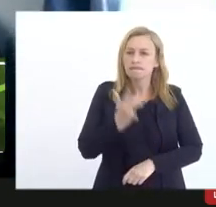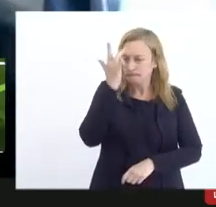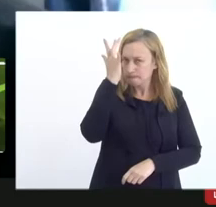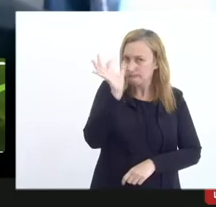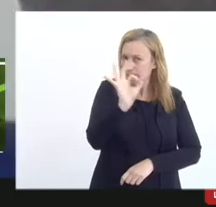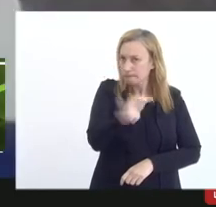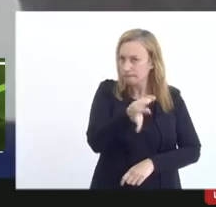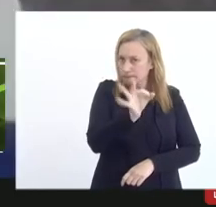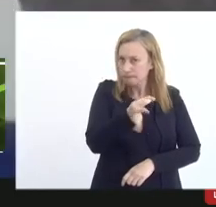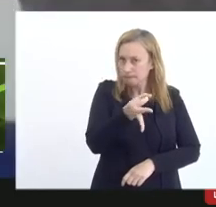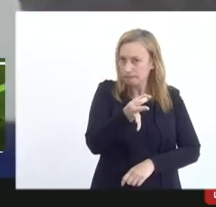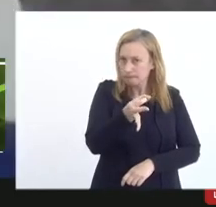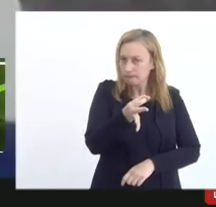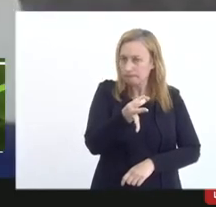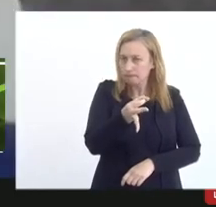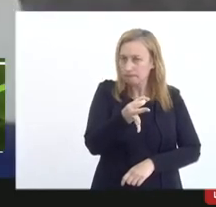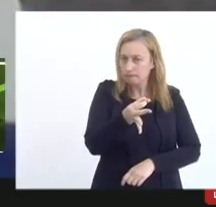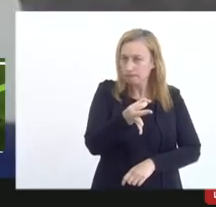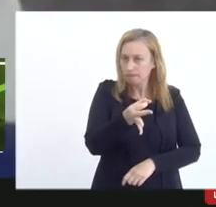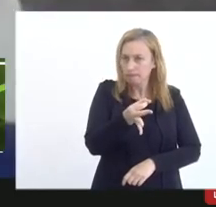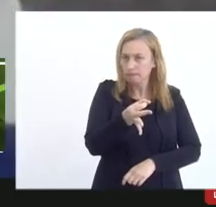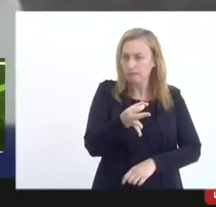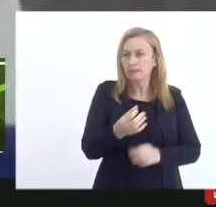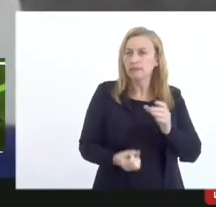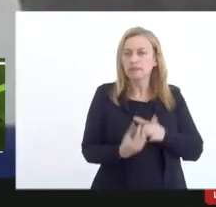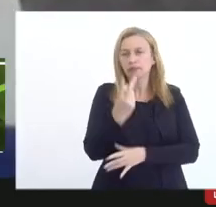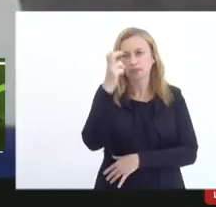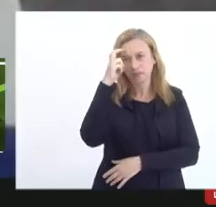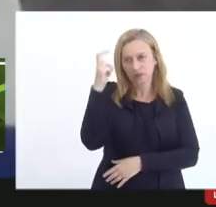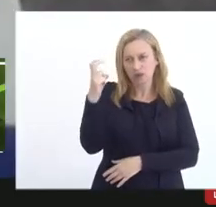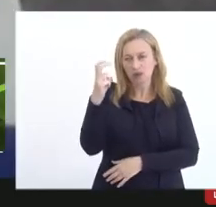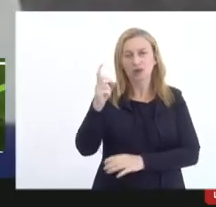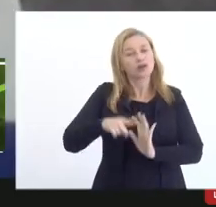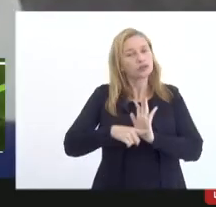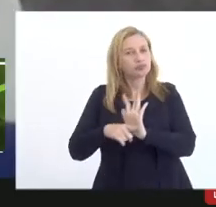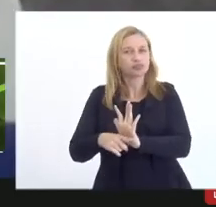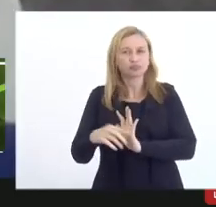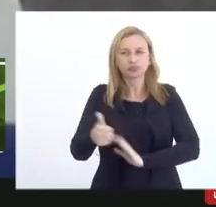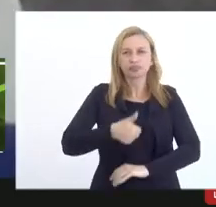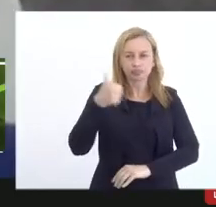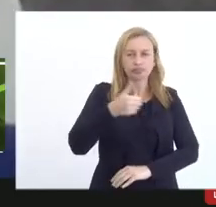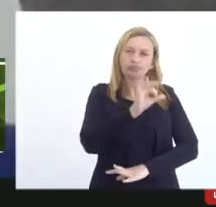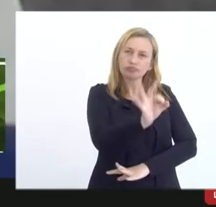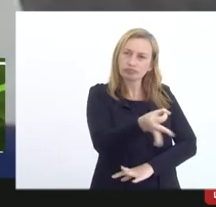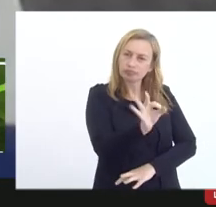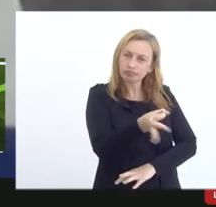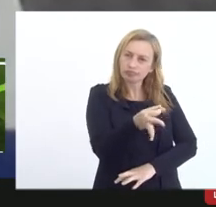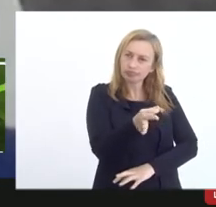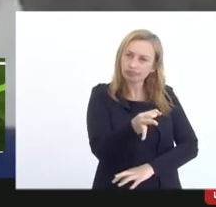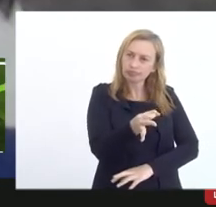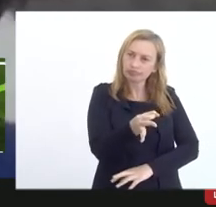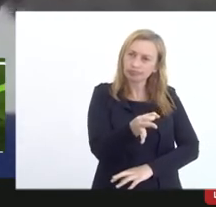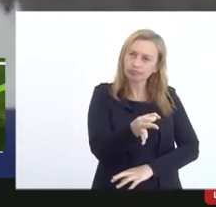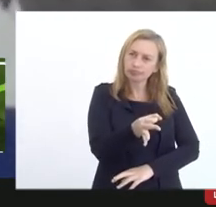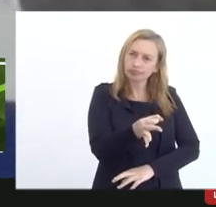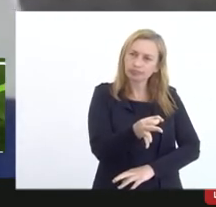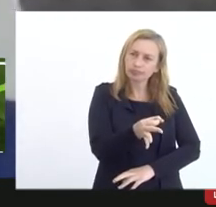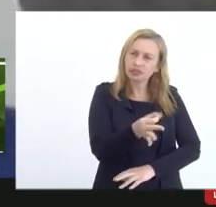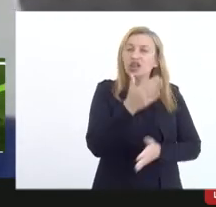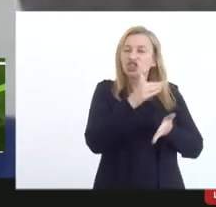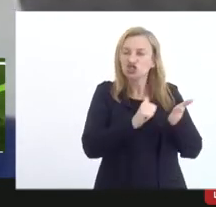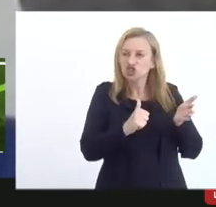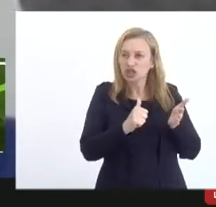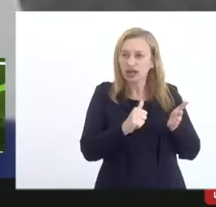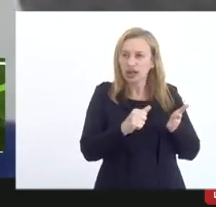desonerasse o produtor cultural o proponente seria um facilitador justamente para tirar